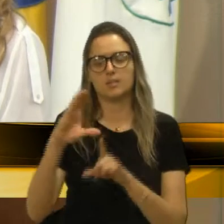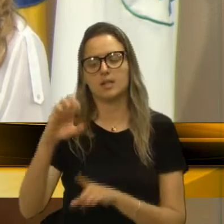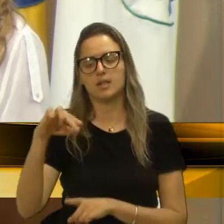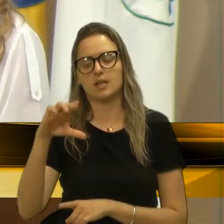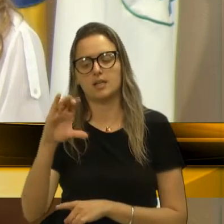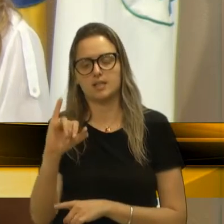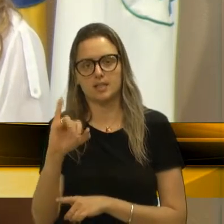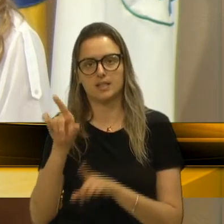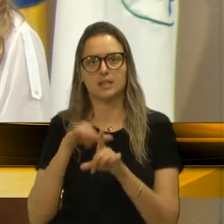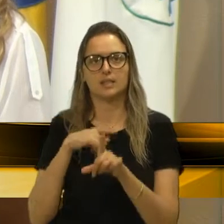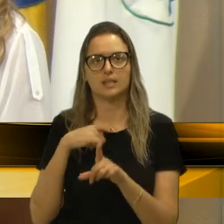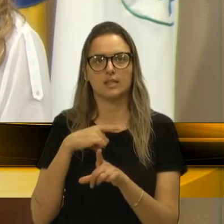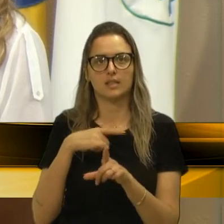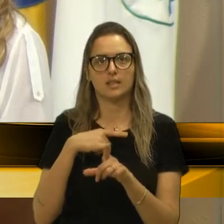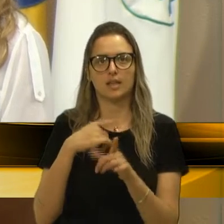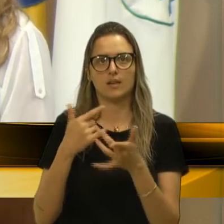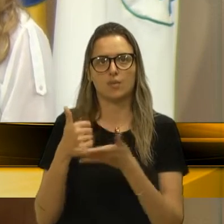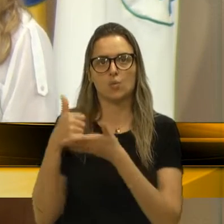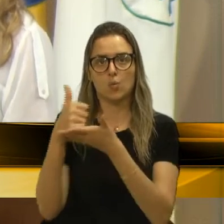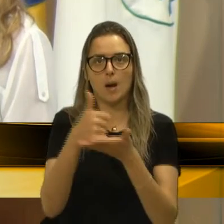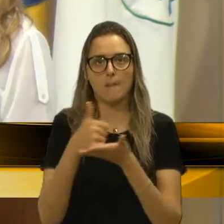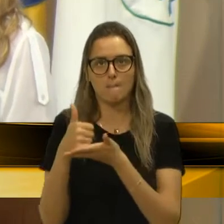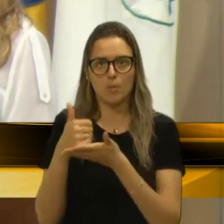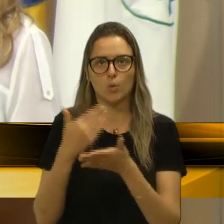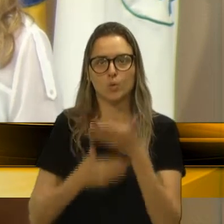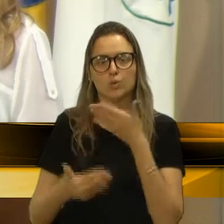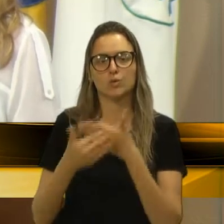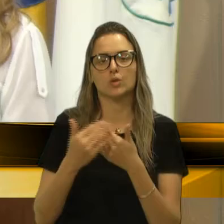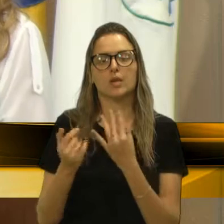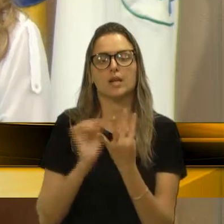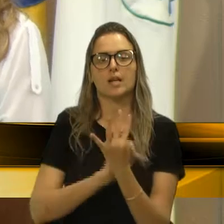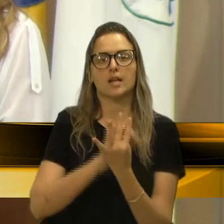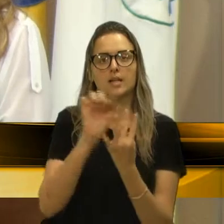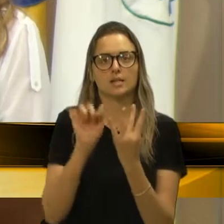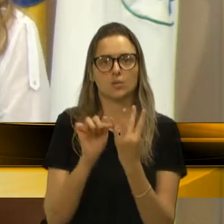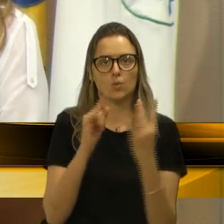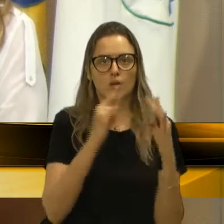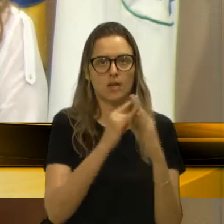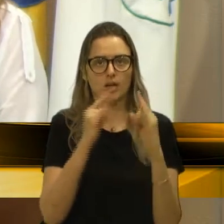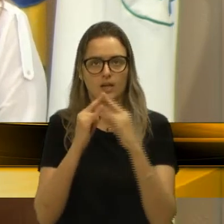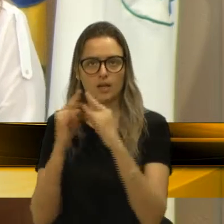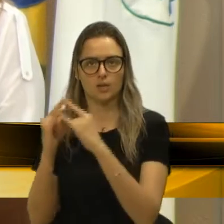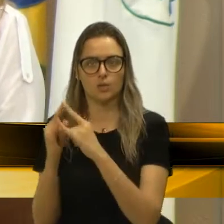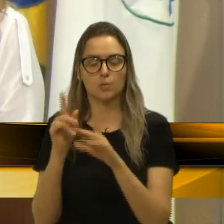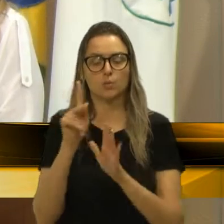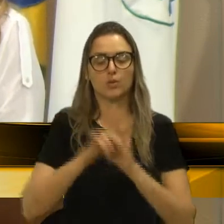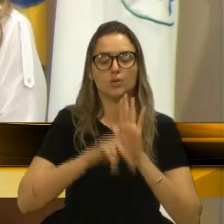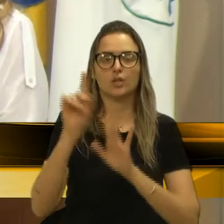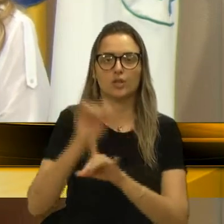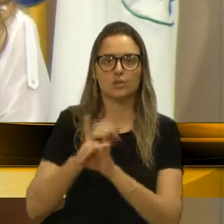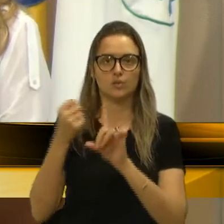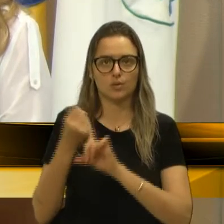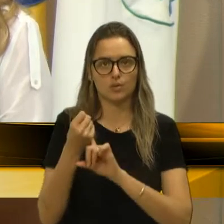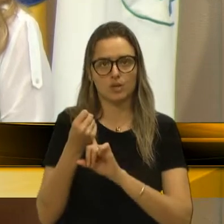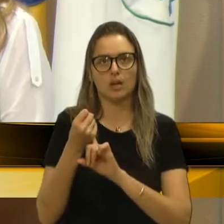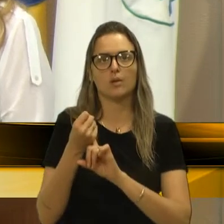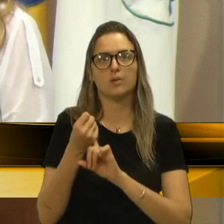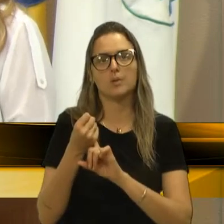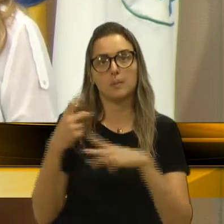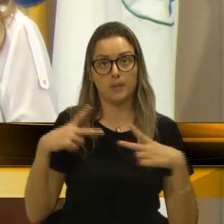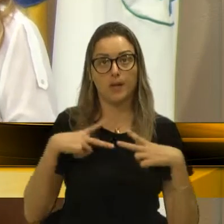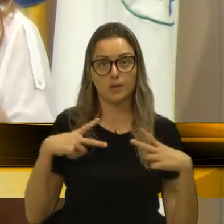com uma ação de constelação solidária. Esses quatro projetos da sociedade civil